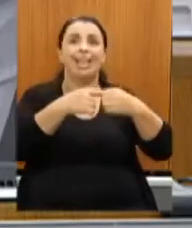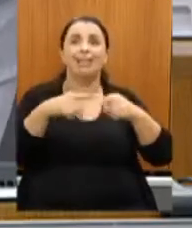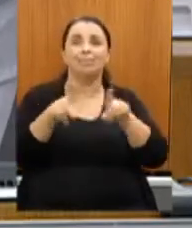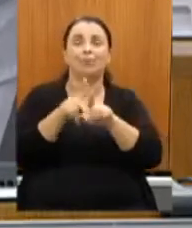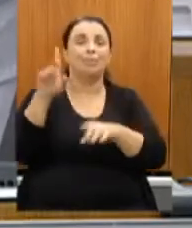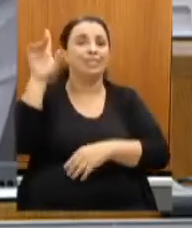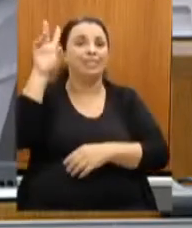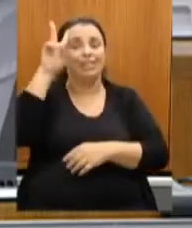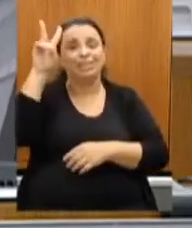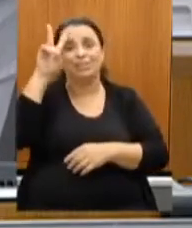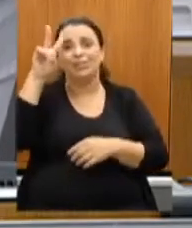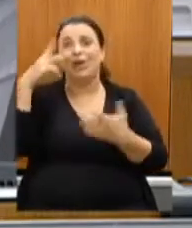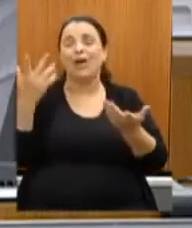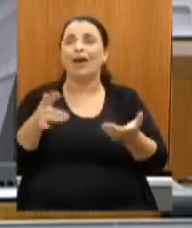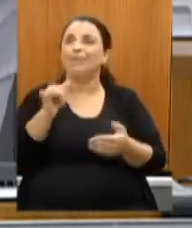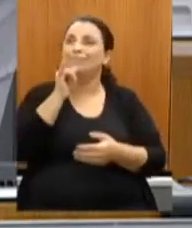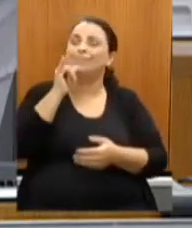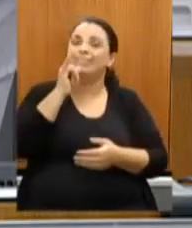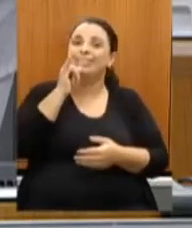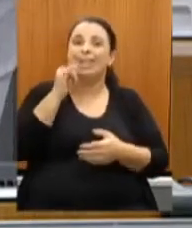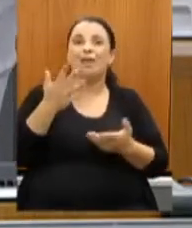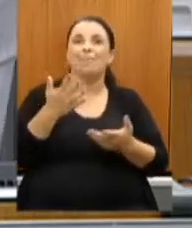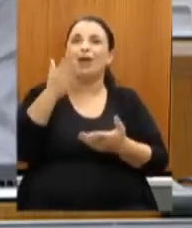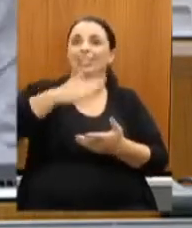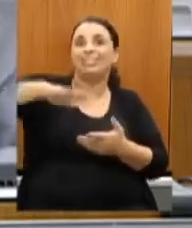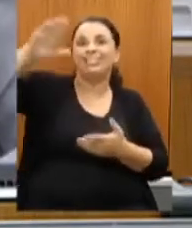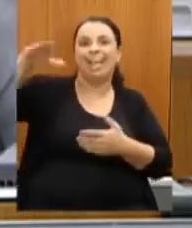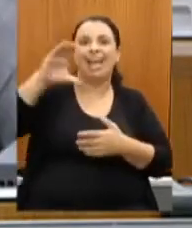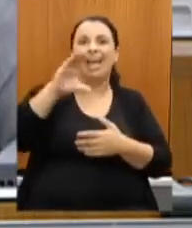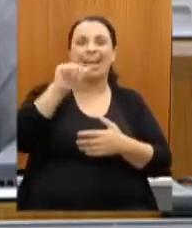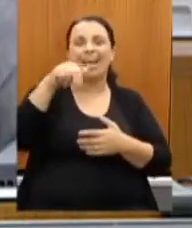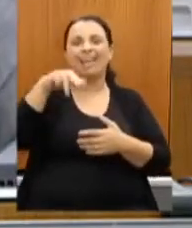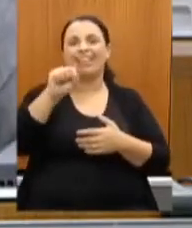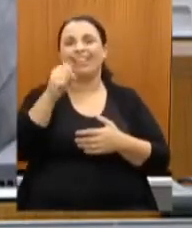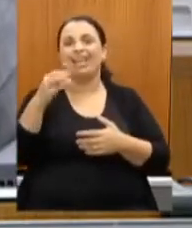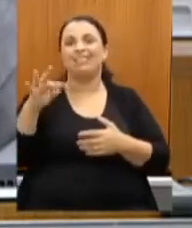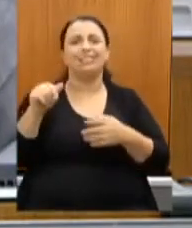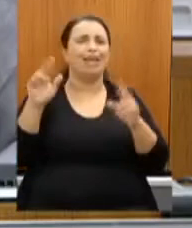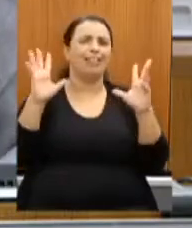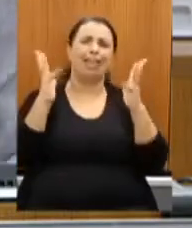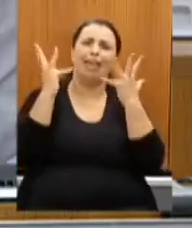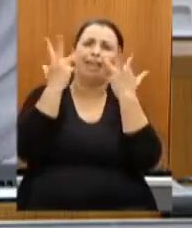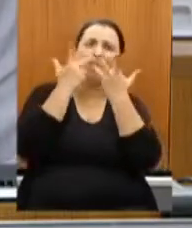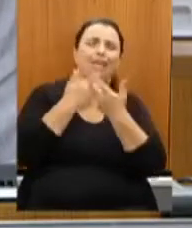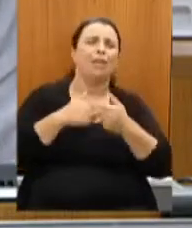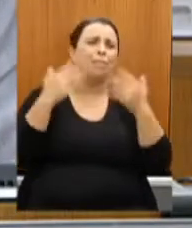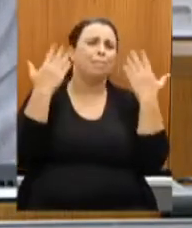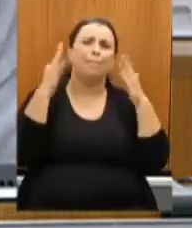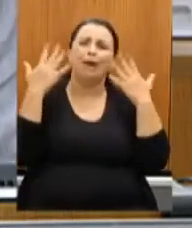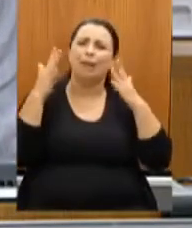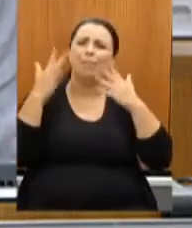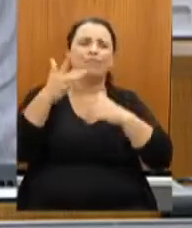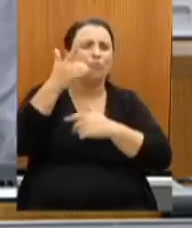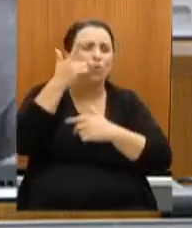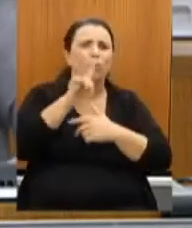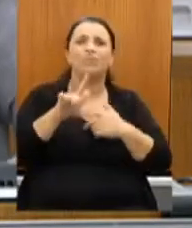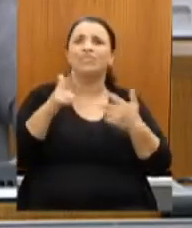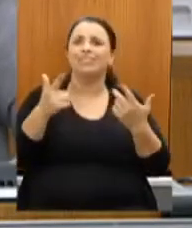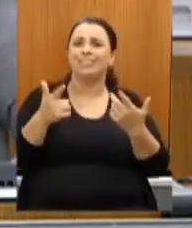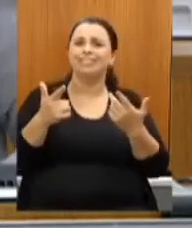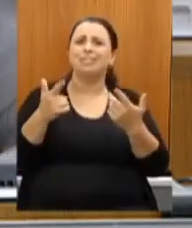tudo isso sobretudo lá na canastra que está lindeira aquele lago parabéns realmente foi uma conquista é um dia de festa